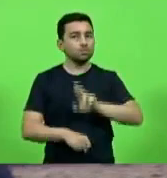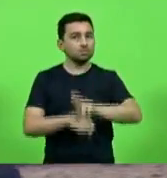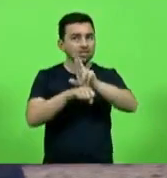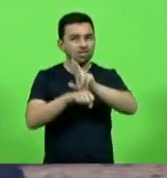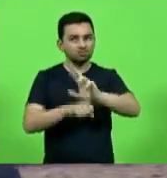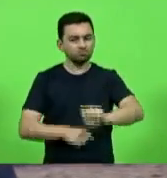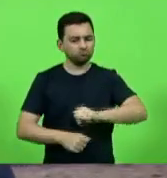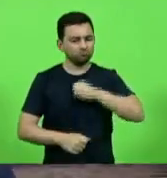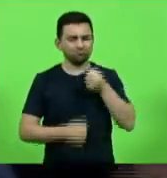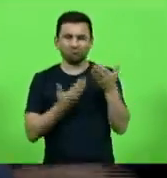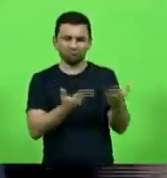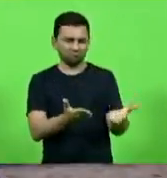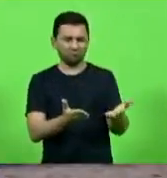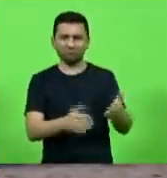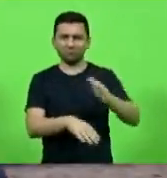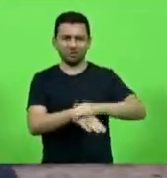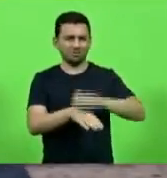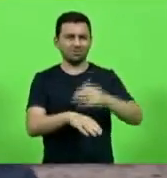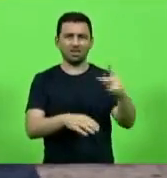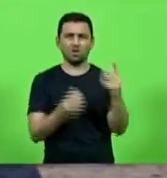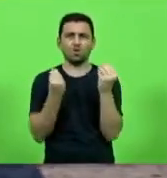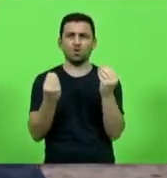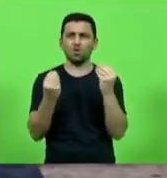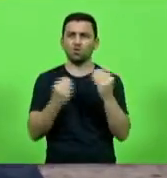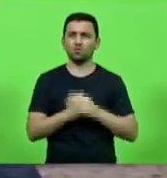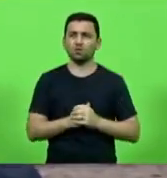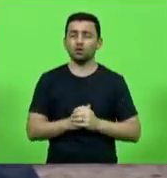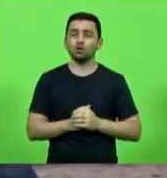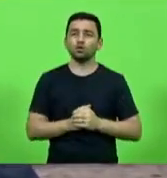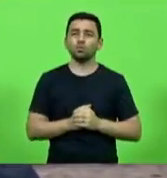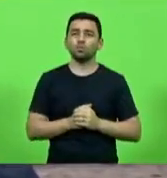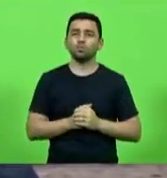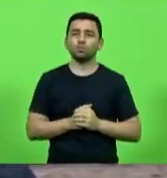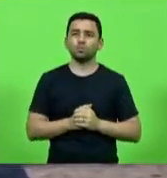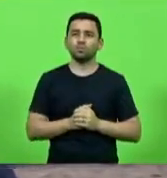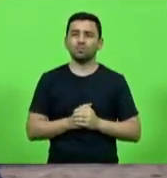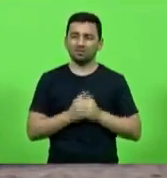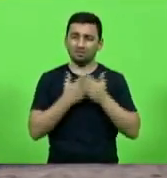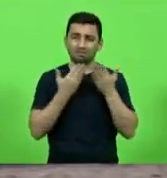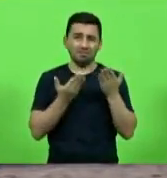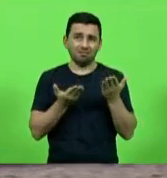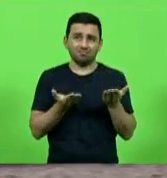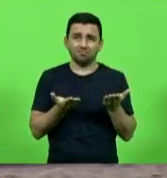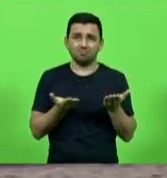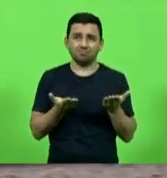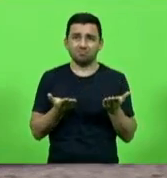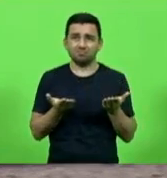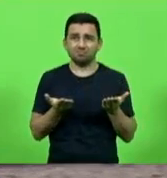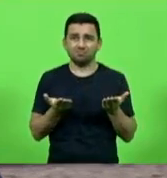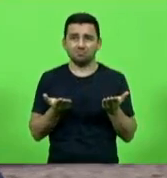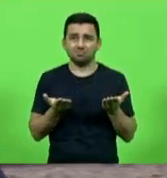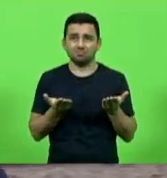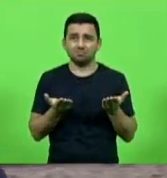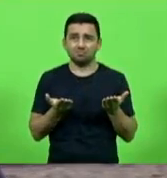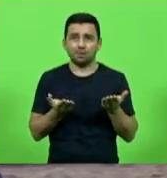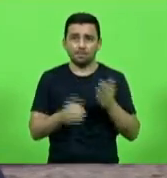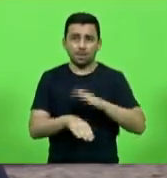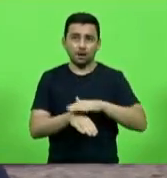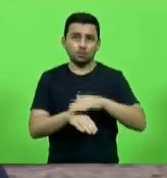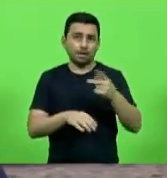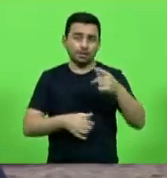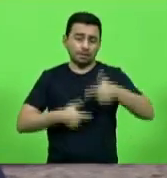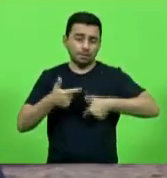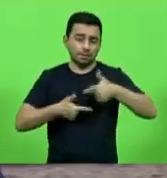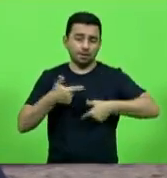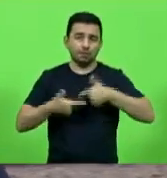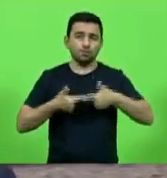com esse tipo de atitude aqui do juiz, por mais que seja, que esteja dentro da sua condição de trabalho,